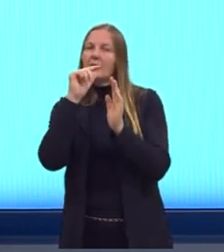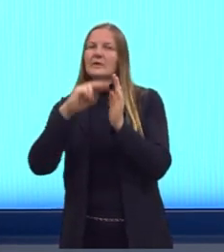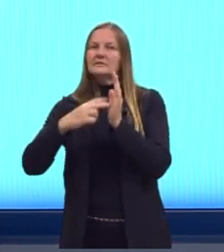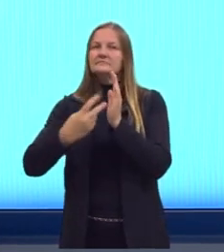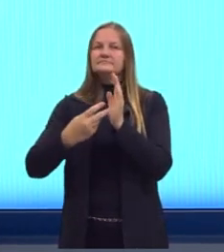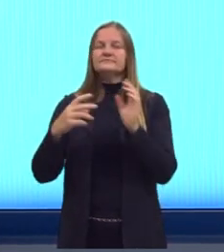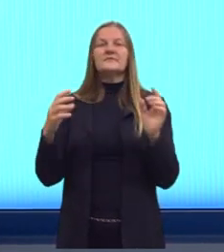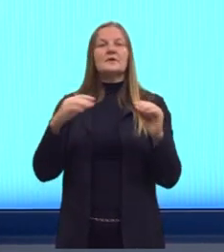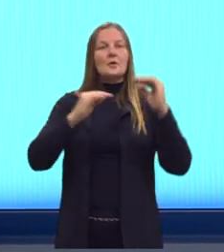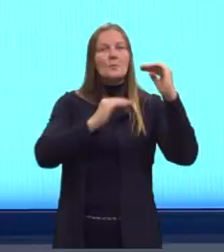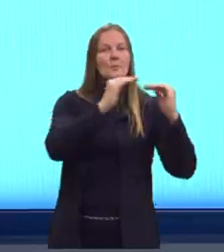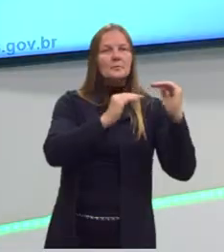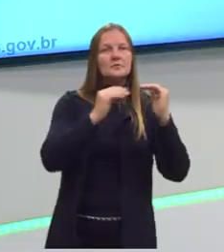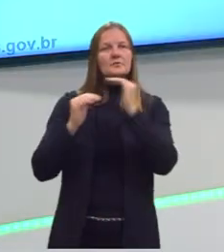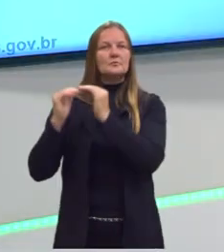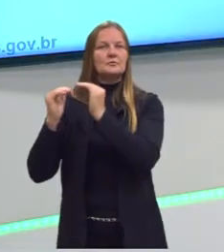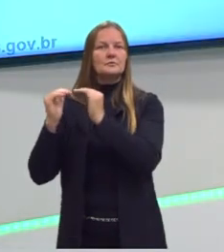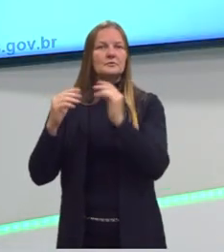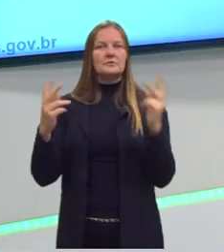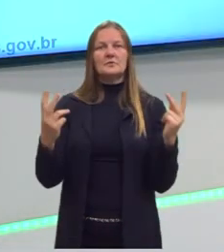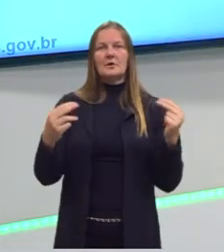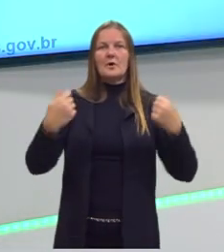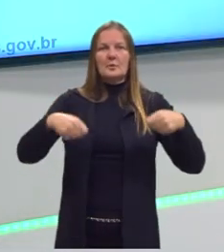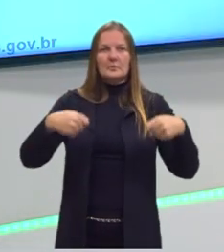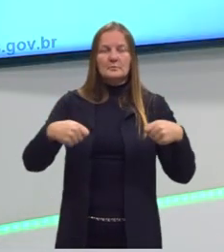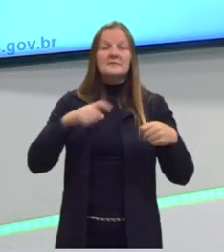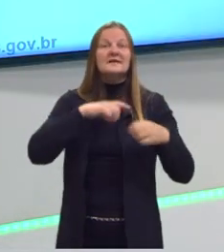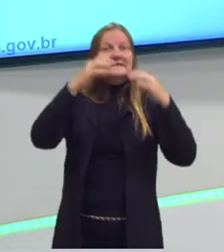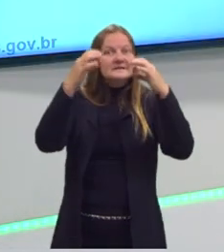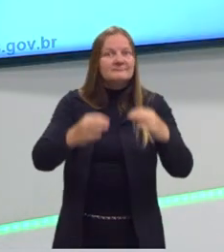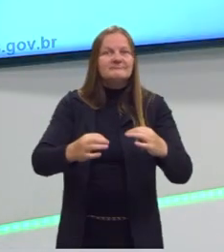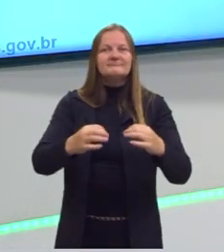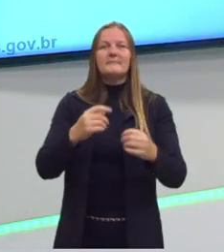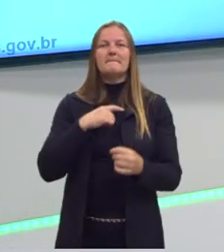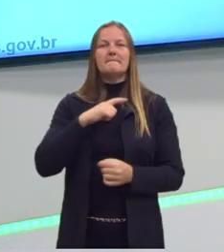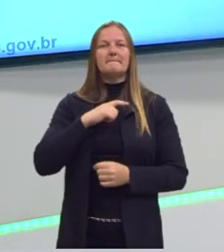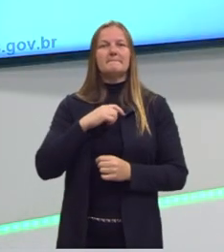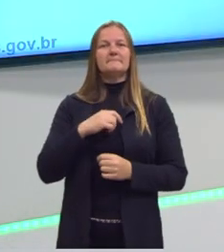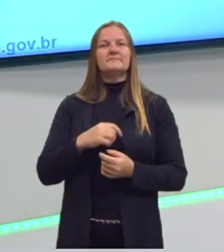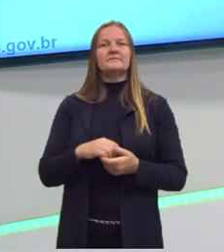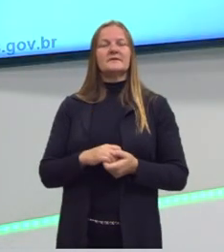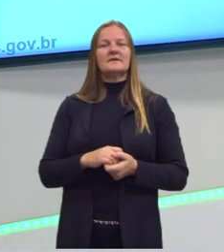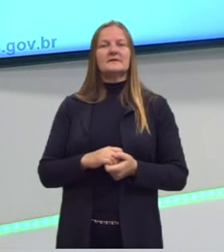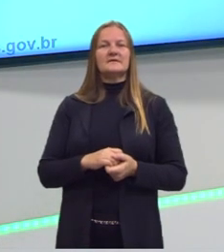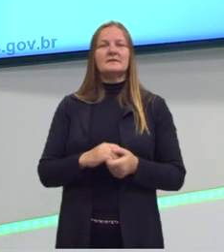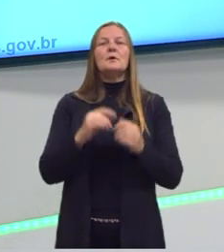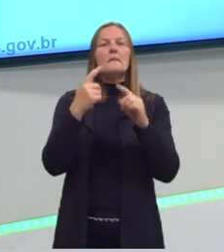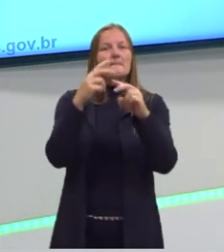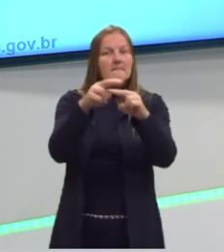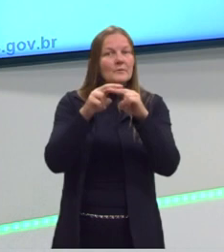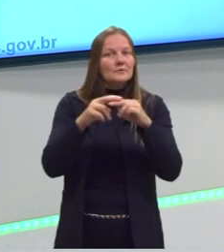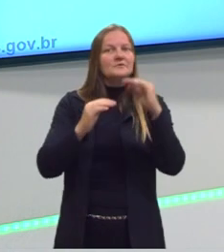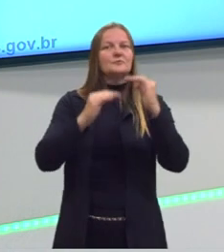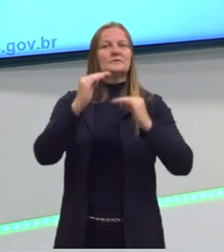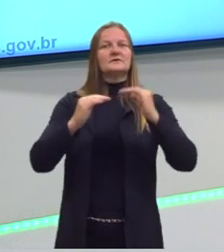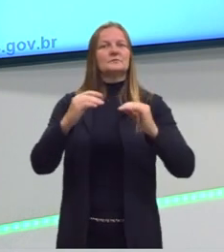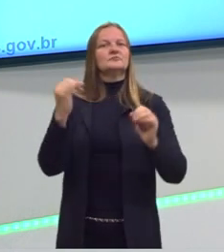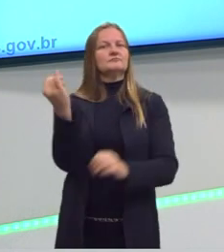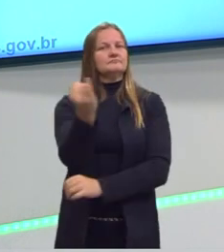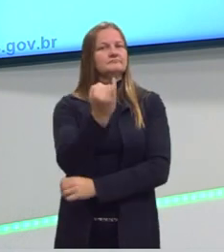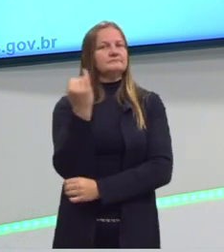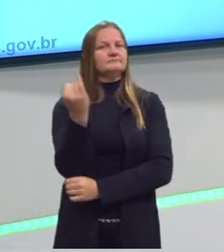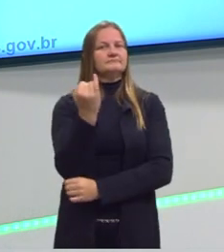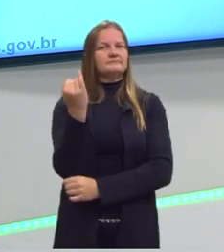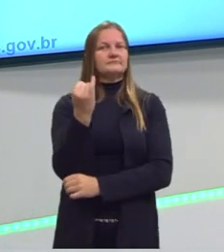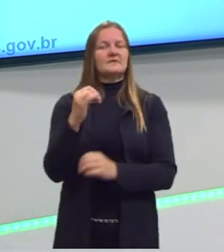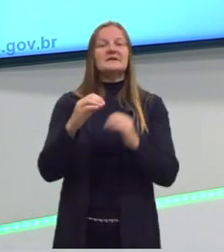Essa é a proporção e isso eu preciso ter certeza dela. Por isso, é importante fazer o balanceamento. Porque se não for se a reação não estiver